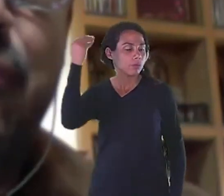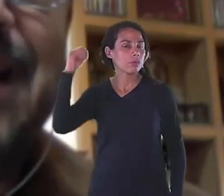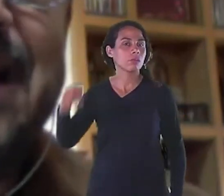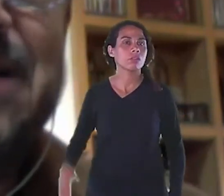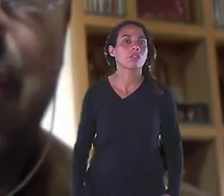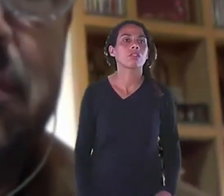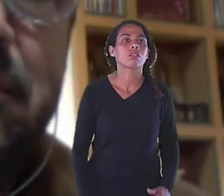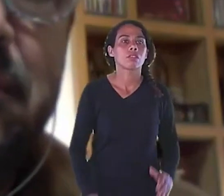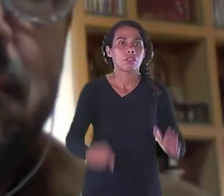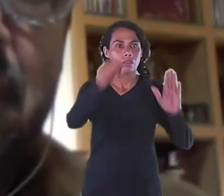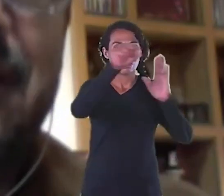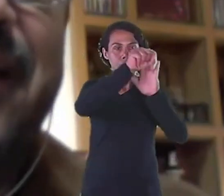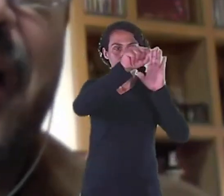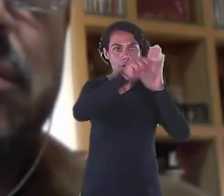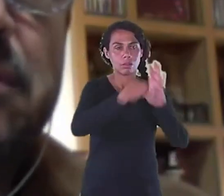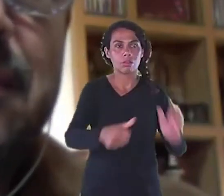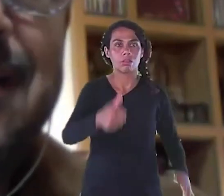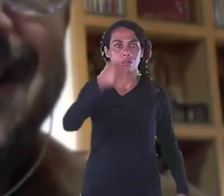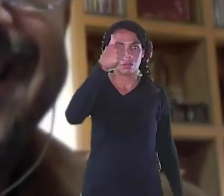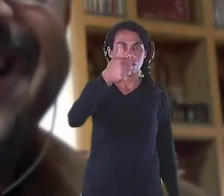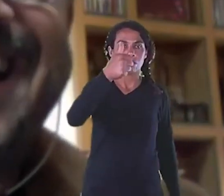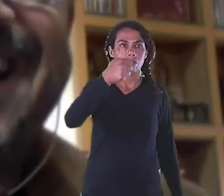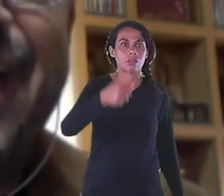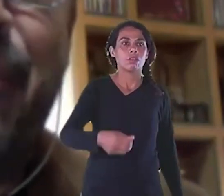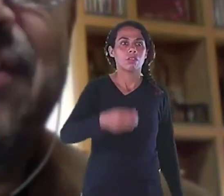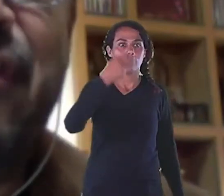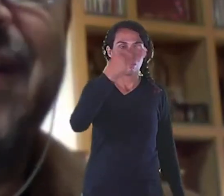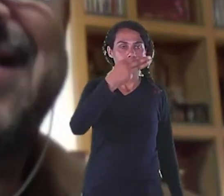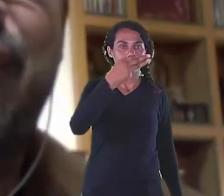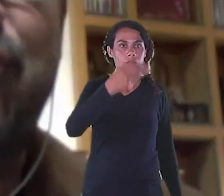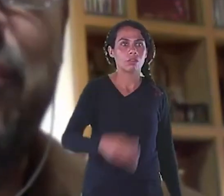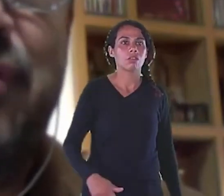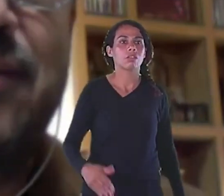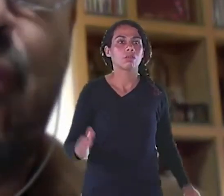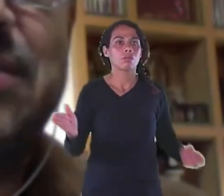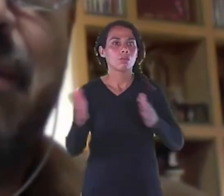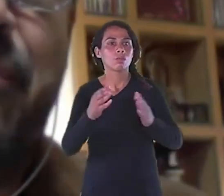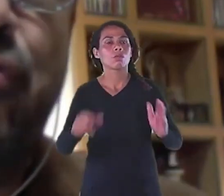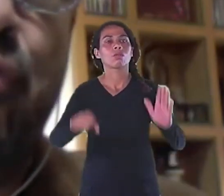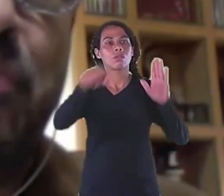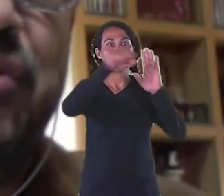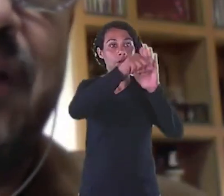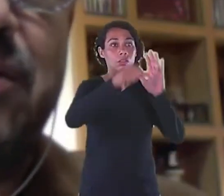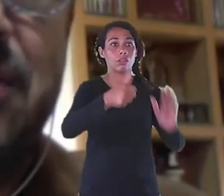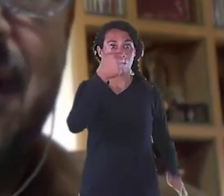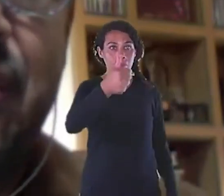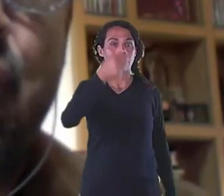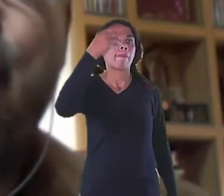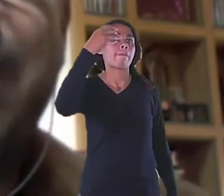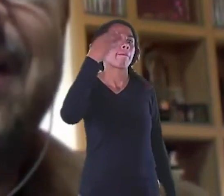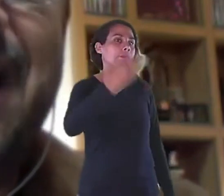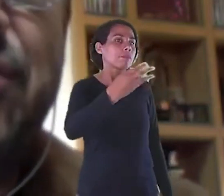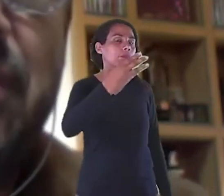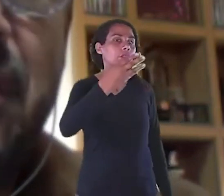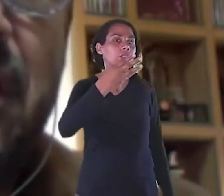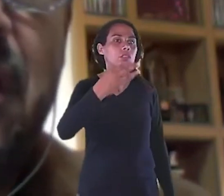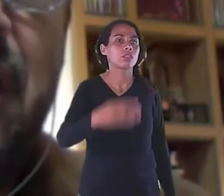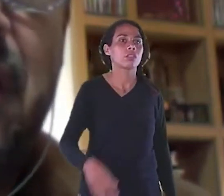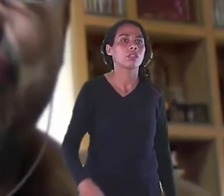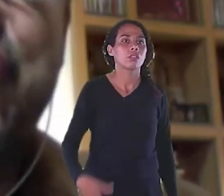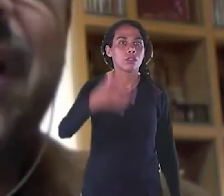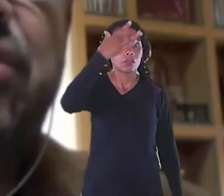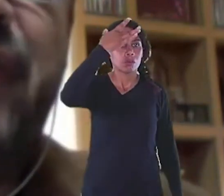Tinha os artesãos Italianos Que naquela época Já faziam os objetos Já concebiam os objetos Com qualidade